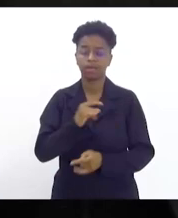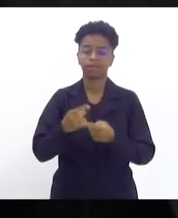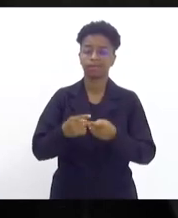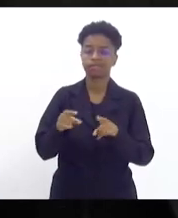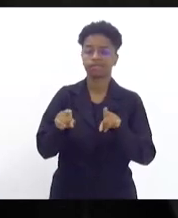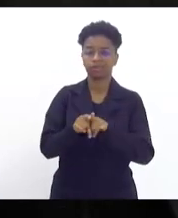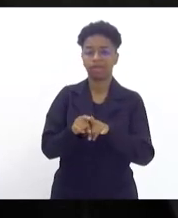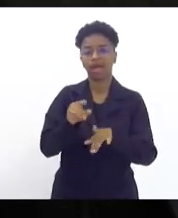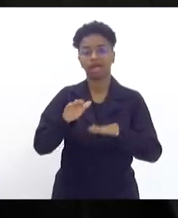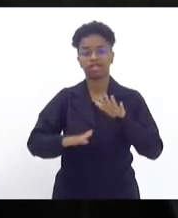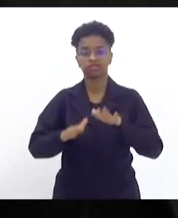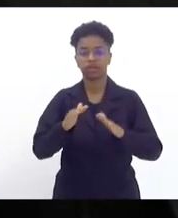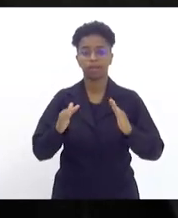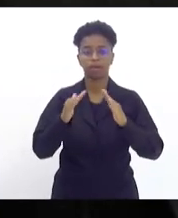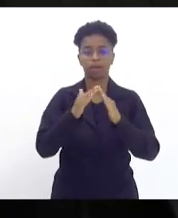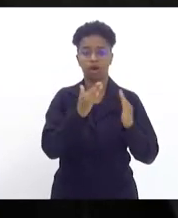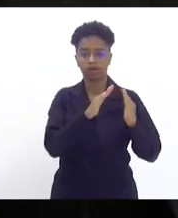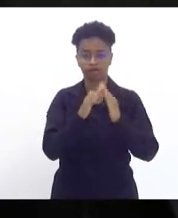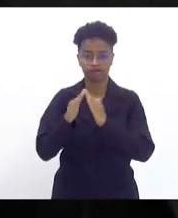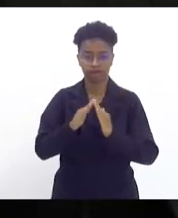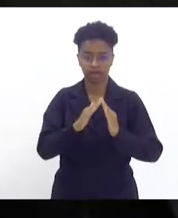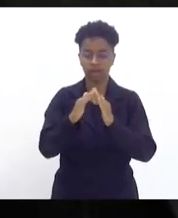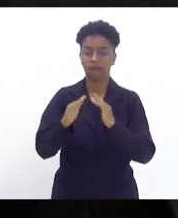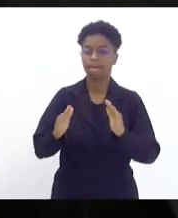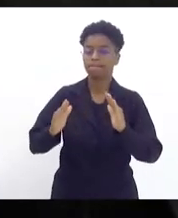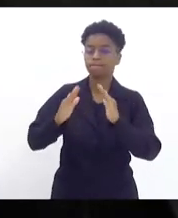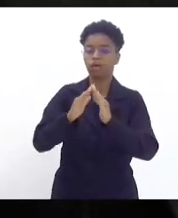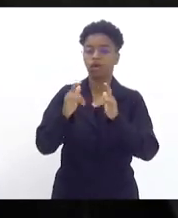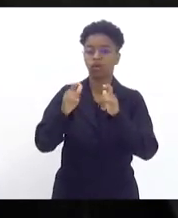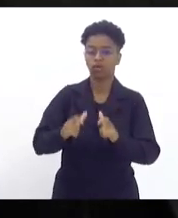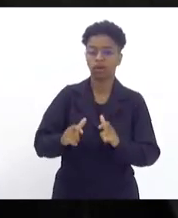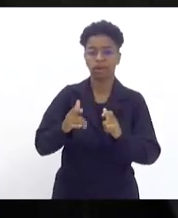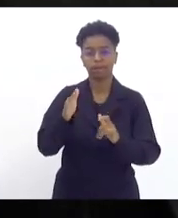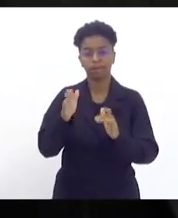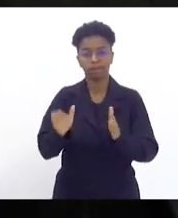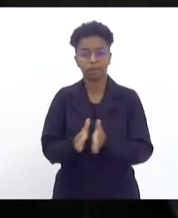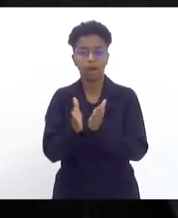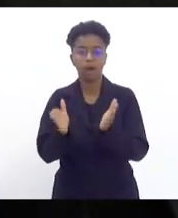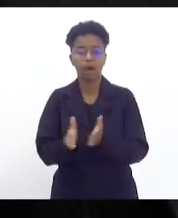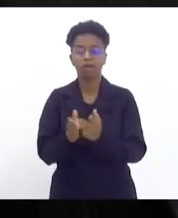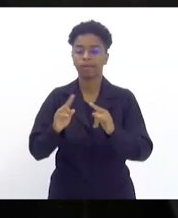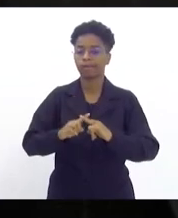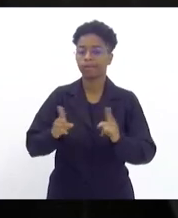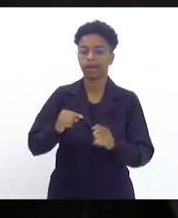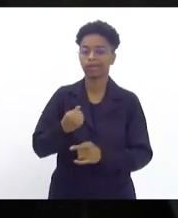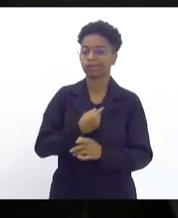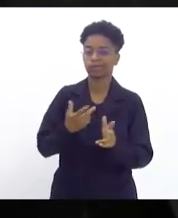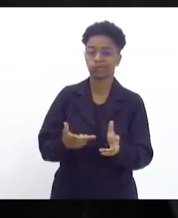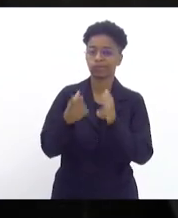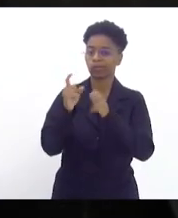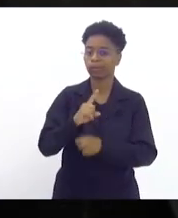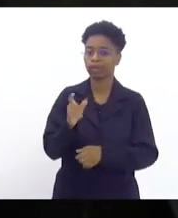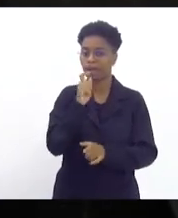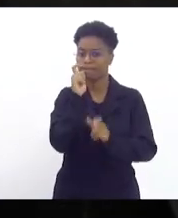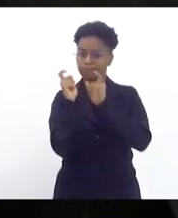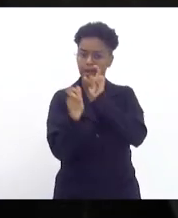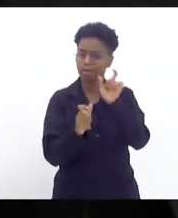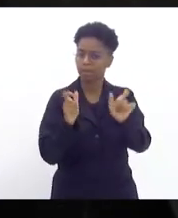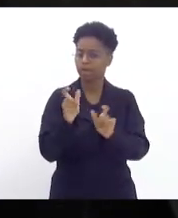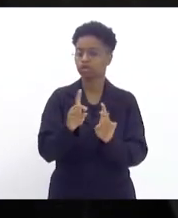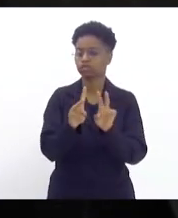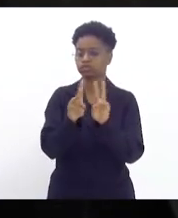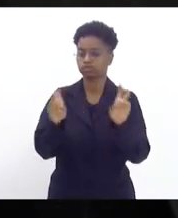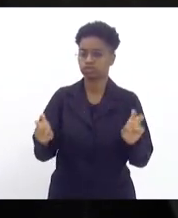muitas das vezes moram em comunidades, moram em bairros carentes, mas nós não vemos críticas em relação